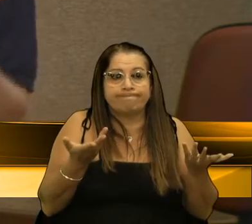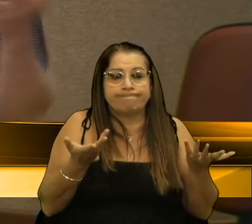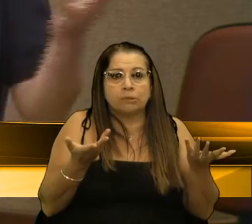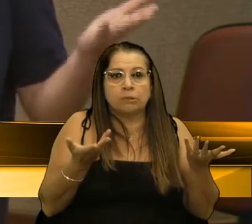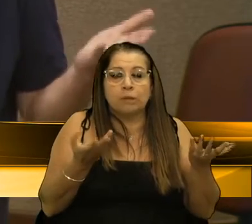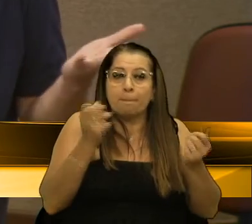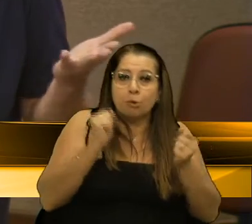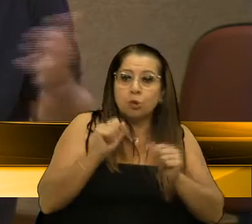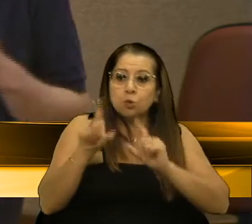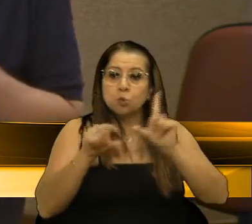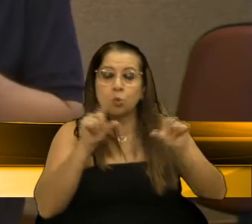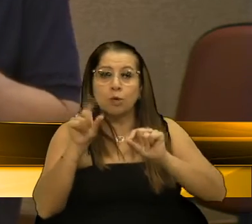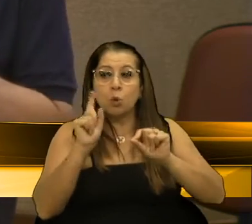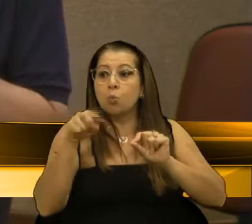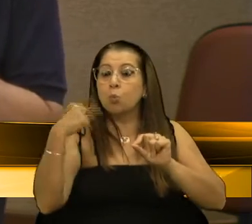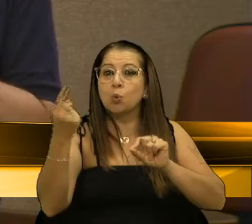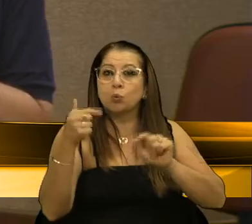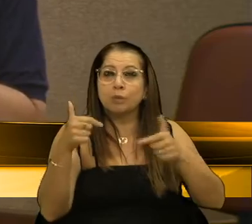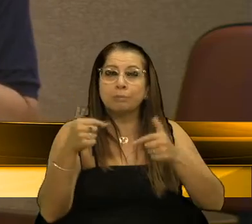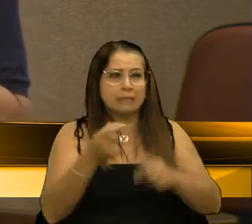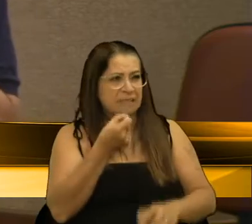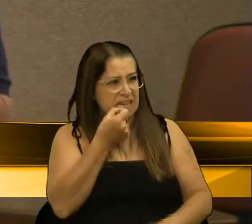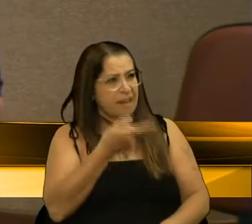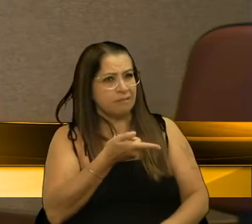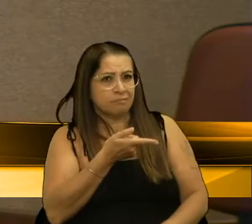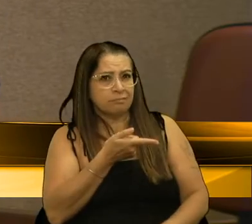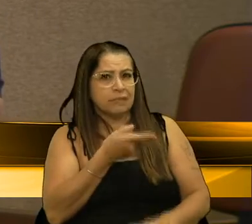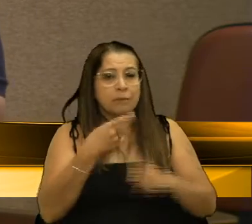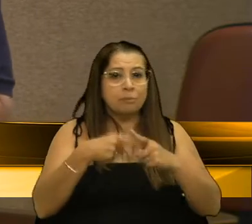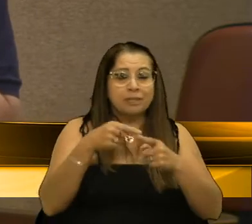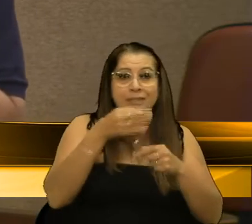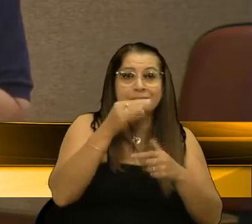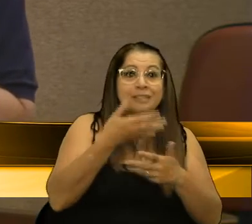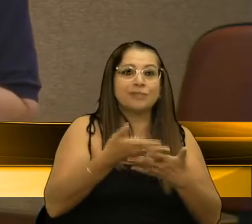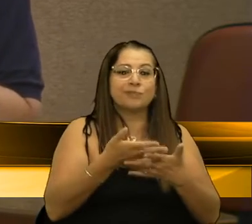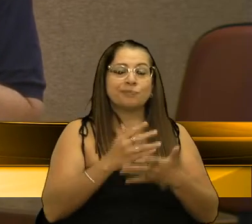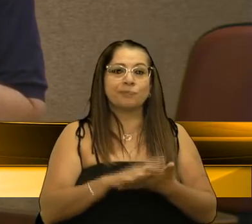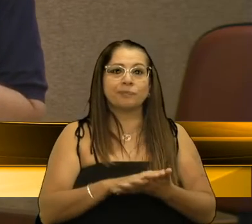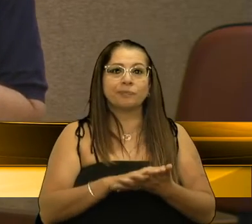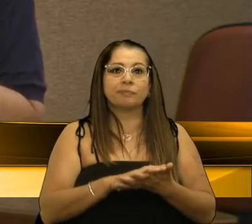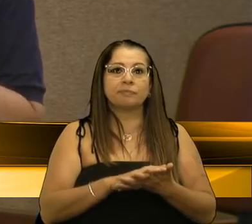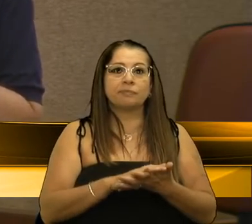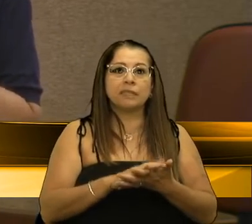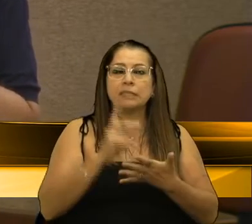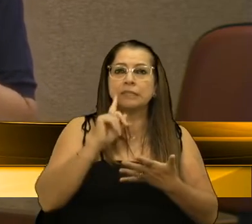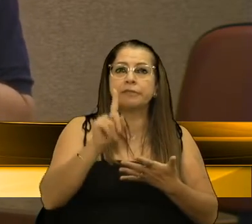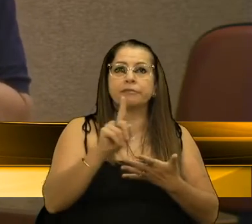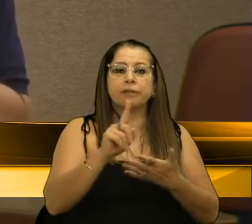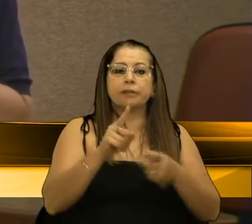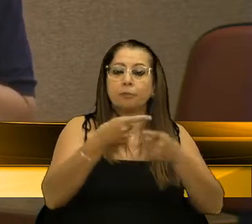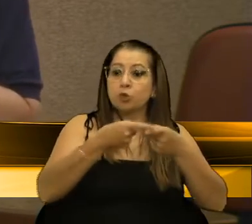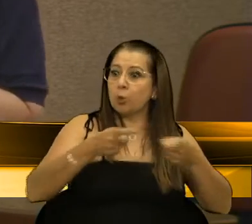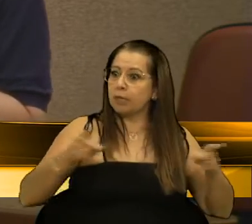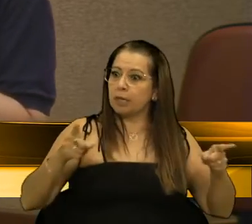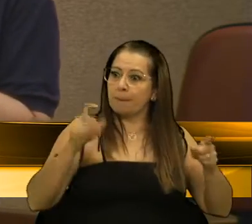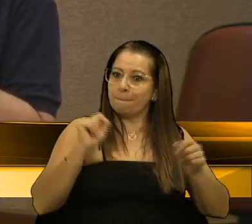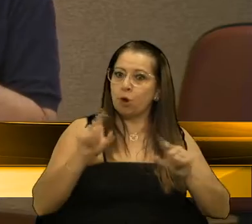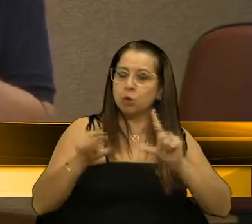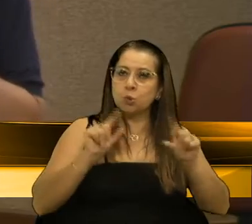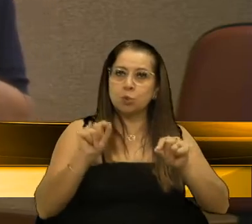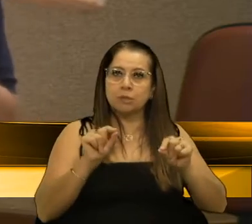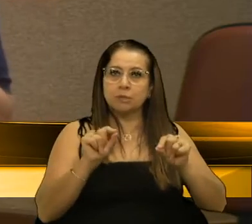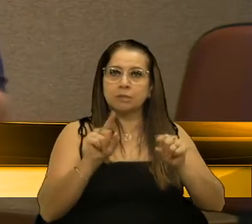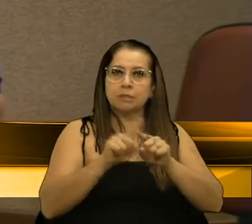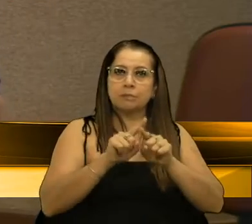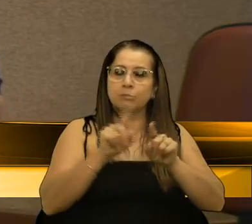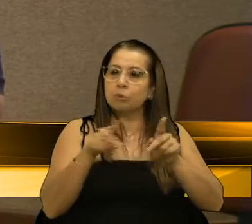Poder escolher outro serviço, é engraçado, que se a gente... Aqui em Caxias, se gente vai numa churrascaria, a gente pode escolher. Se a gente quer procurar